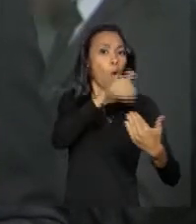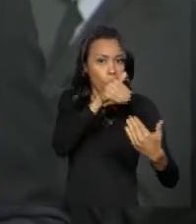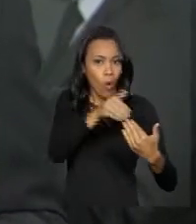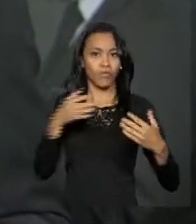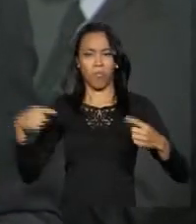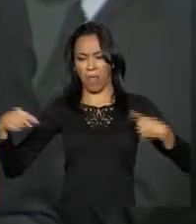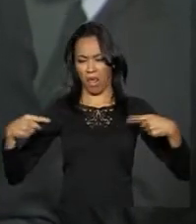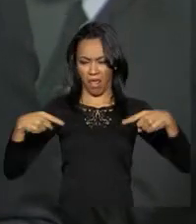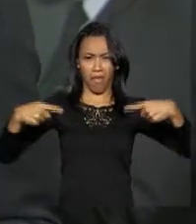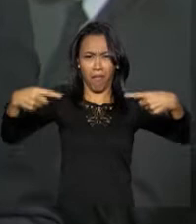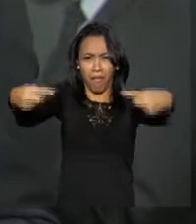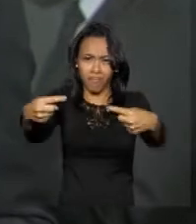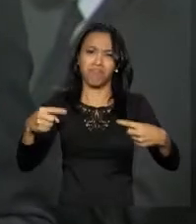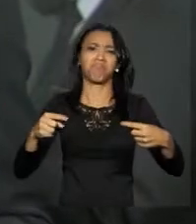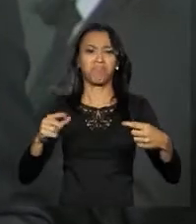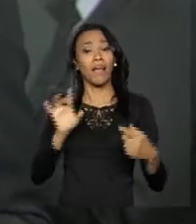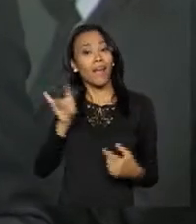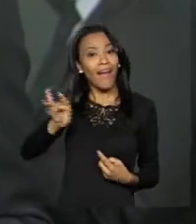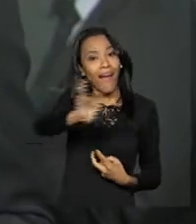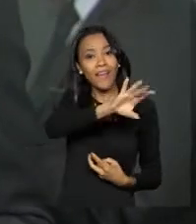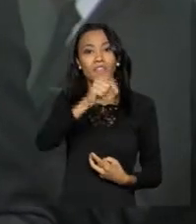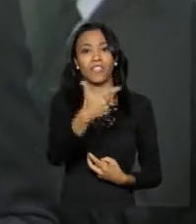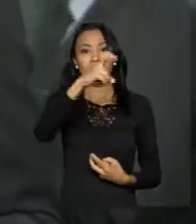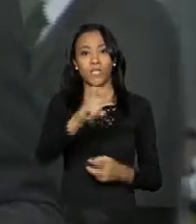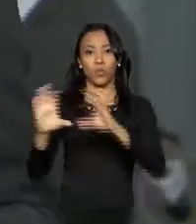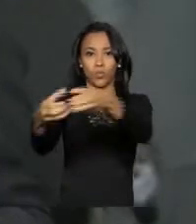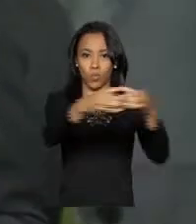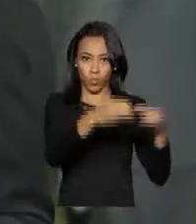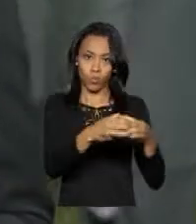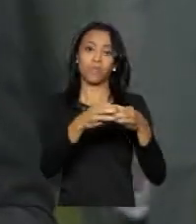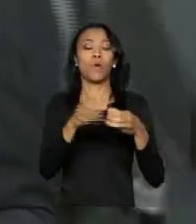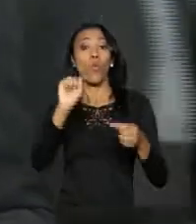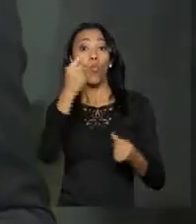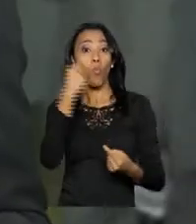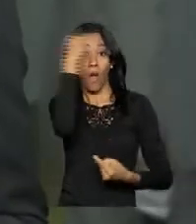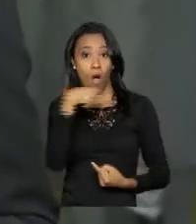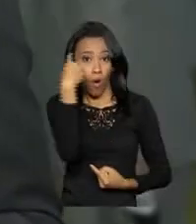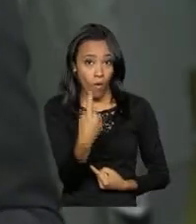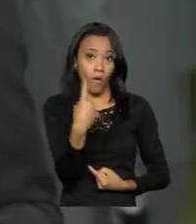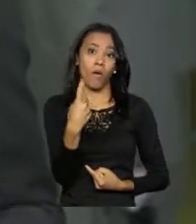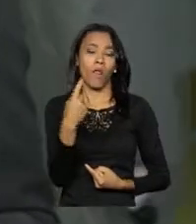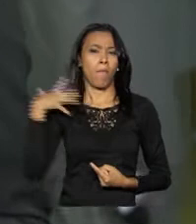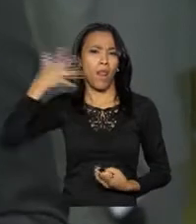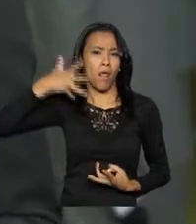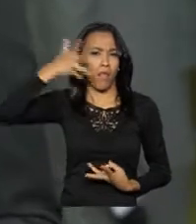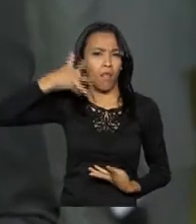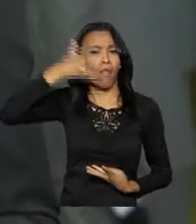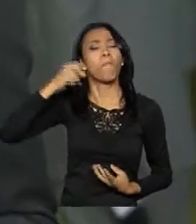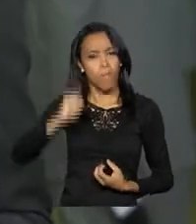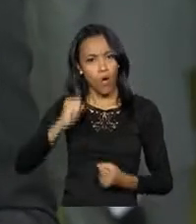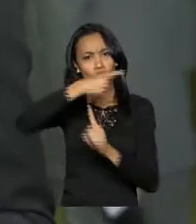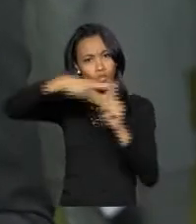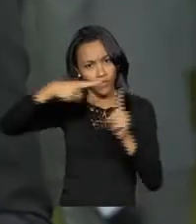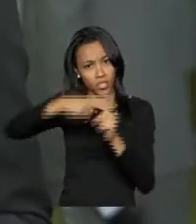Câmara. Cada um dos 25 partidos com representação na Casa tem até uma hora para fazer uso da palavra. Esse tempo pode ser dividido